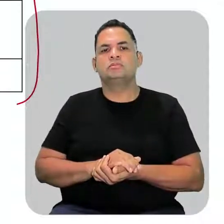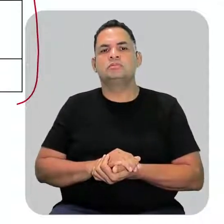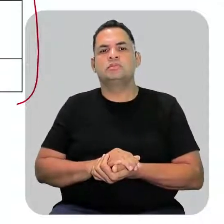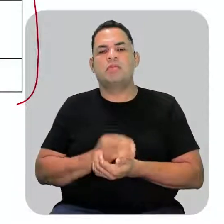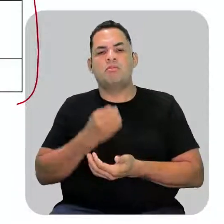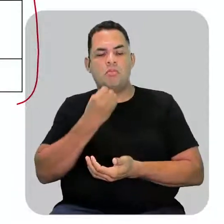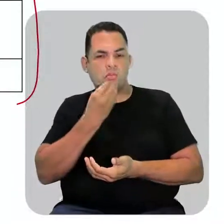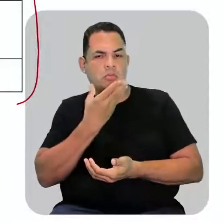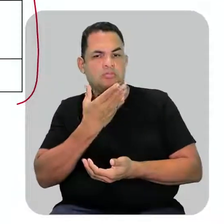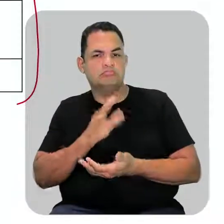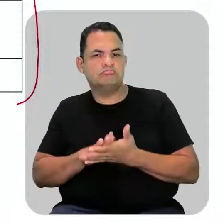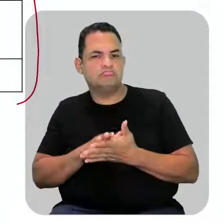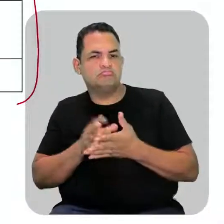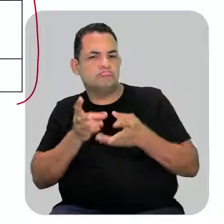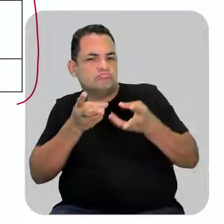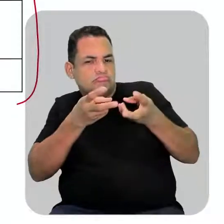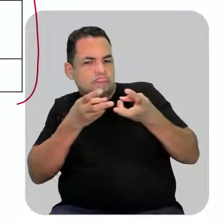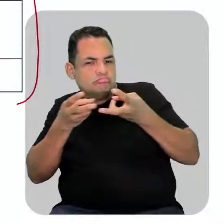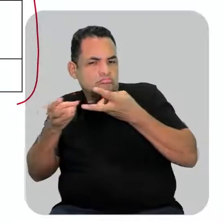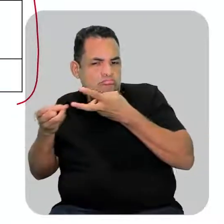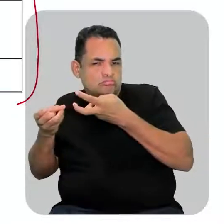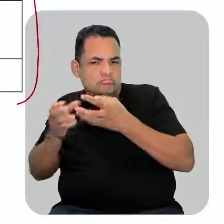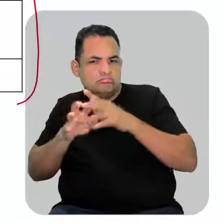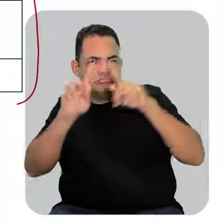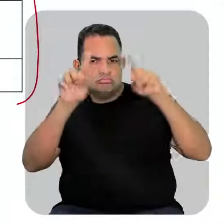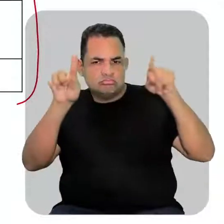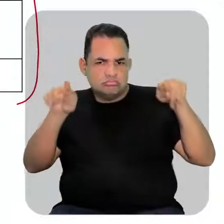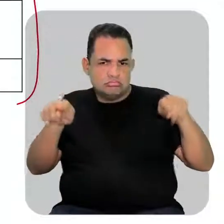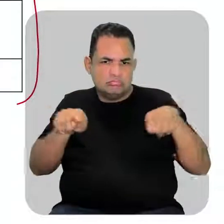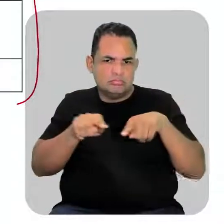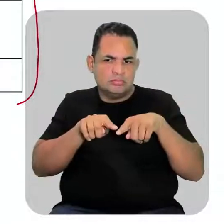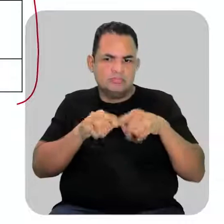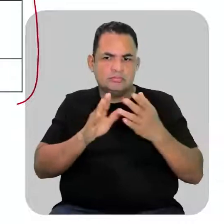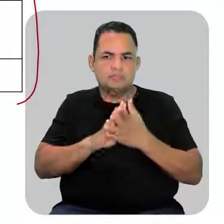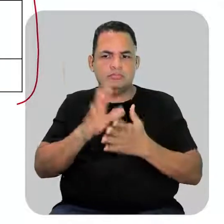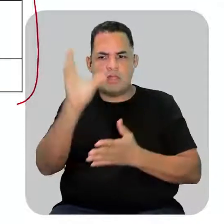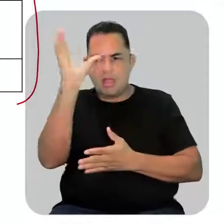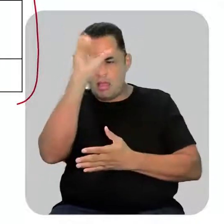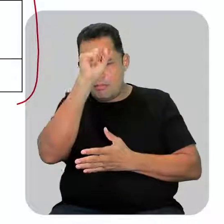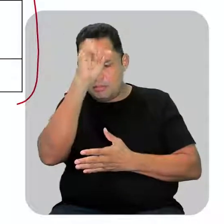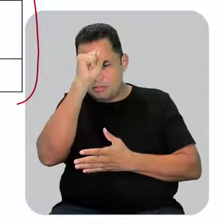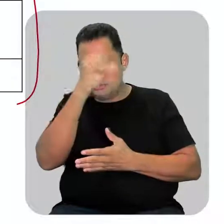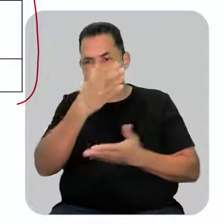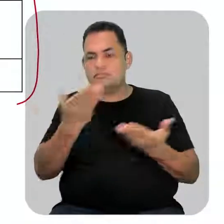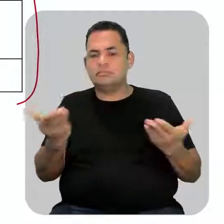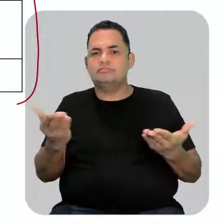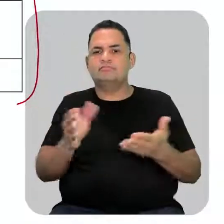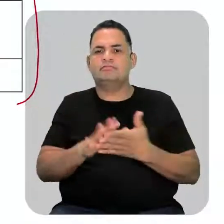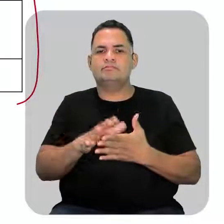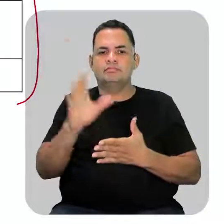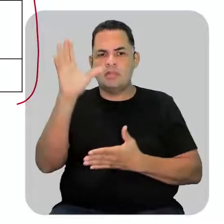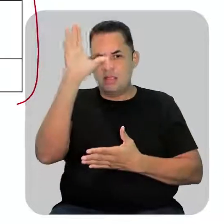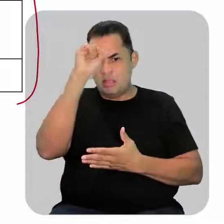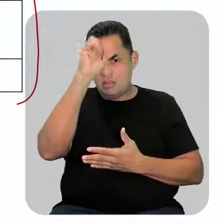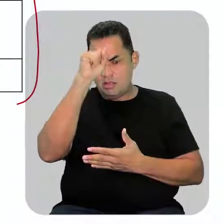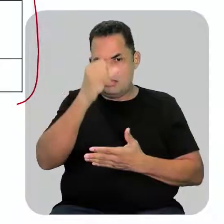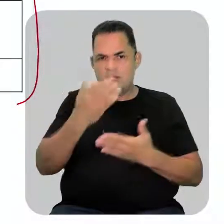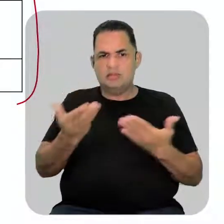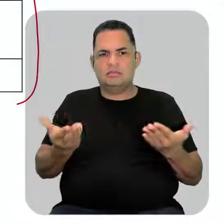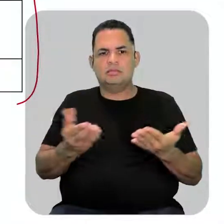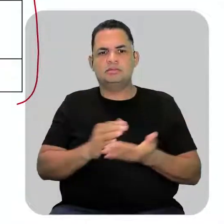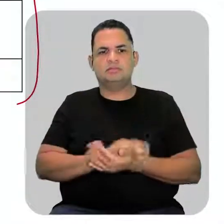bom vocês já irem observando essa tabela, irem aprendendo, não vou dizer decorando, mas aprendendo